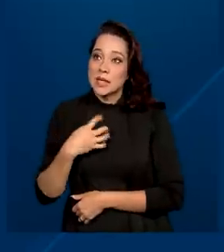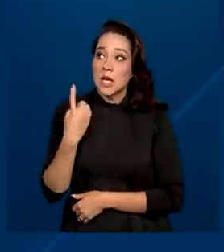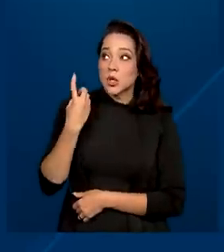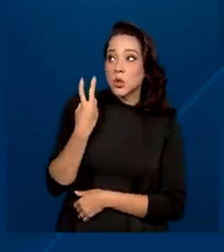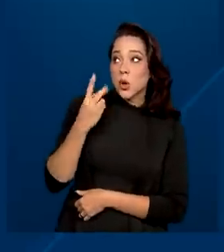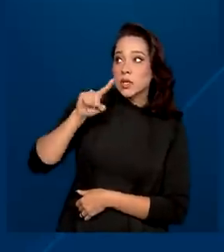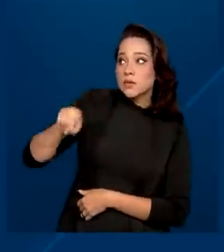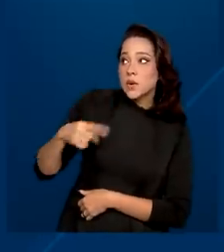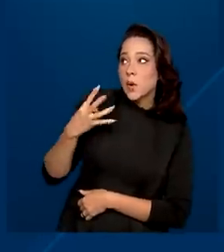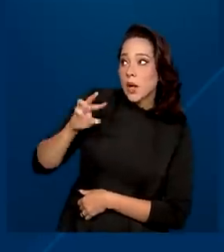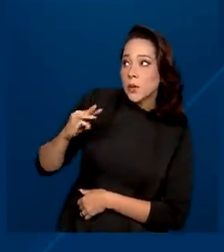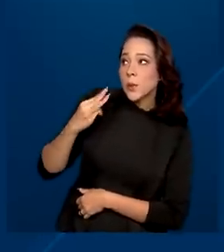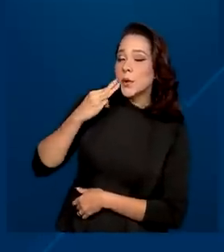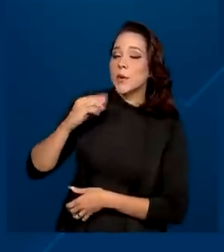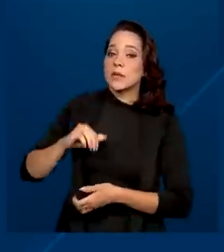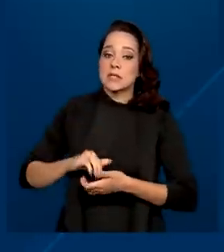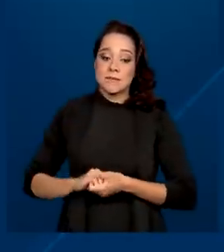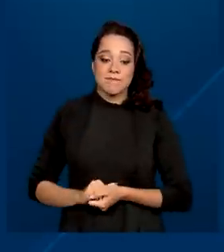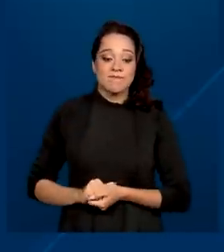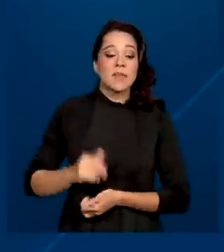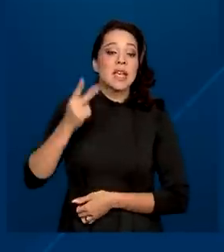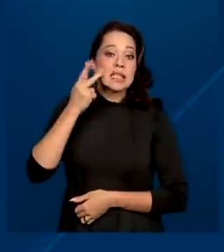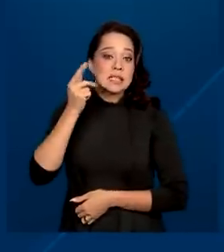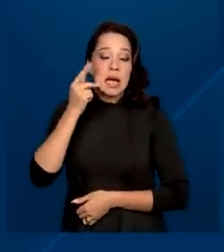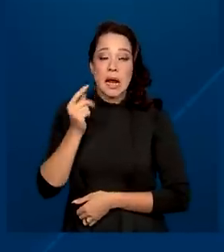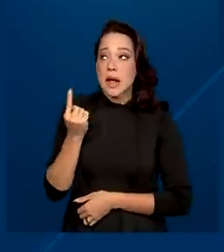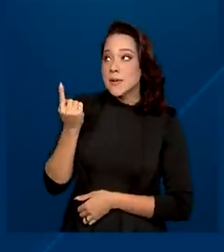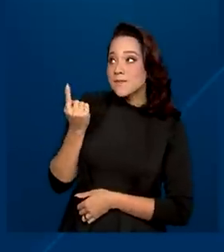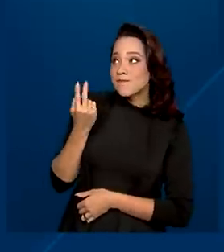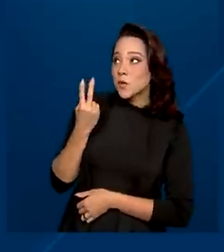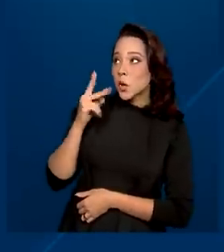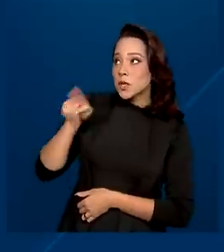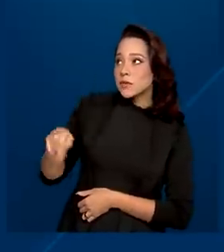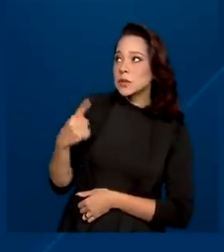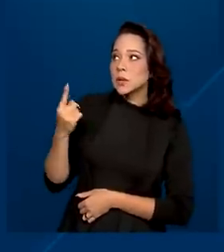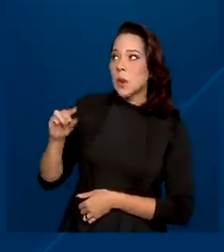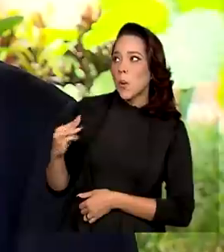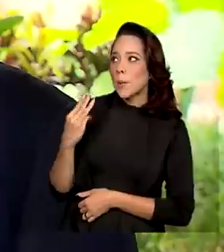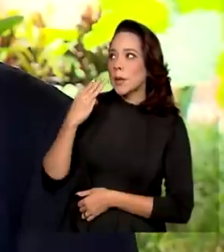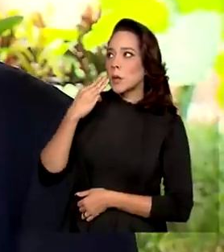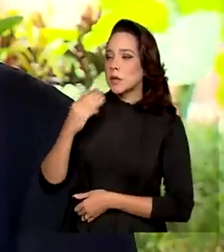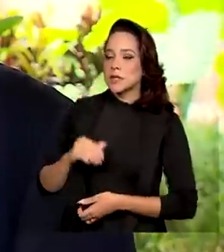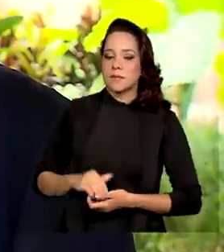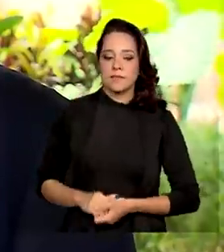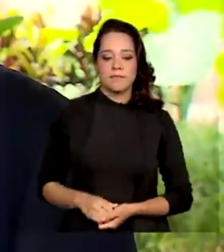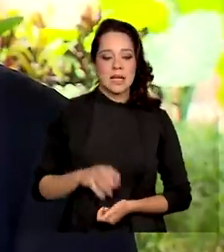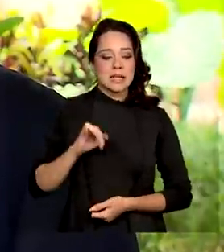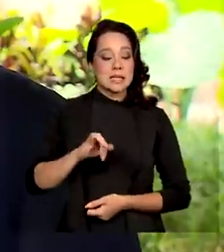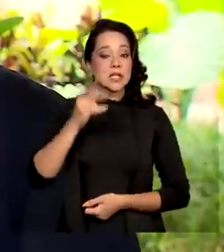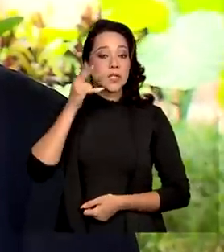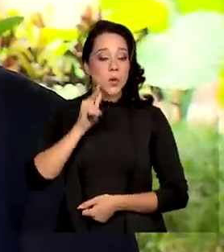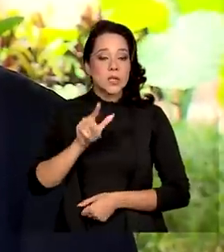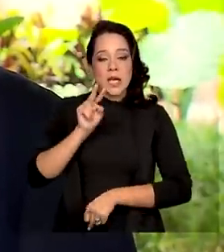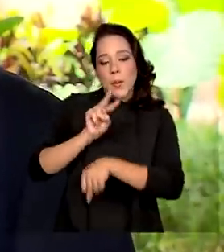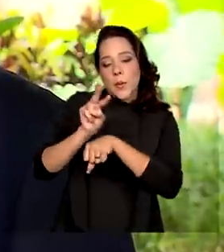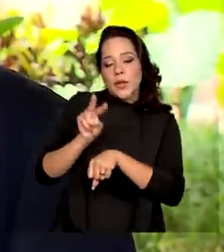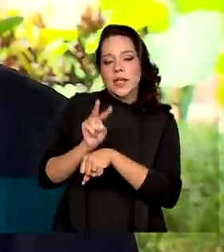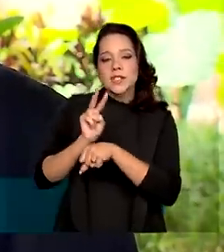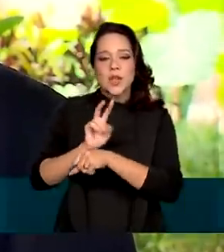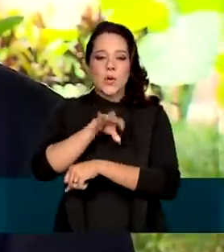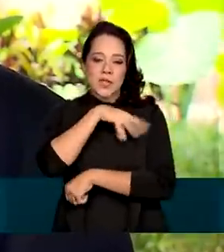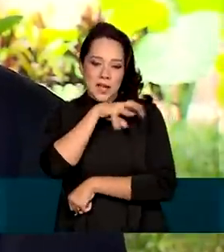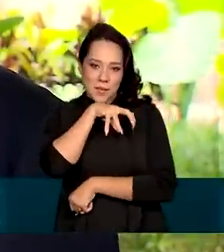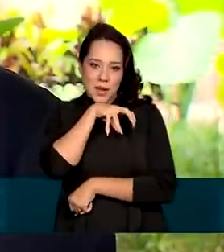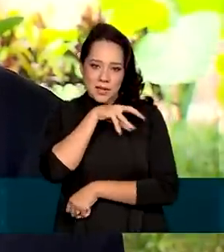,4 milhões e Ceará, 2,1 milhões. Se a gente consegue proteger bem os animais,